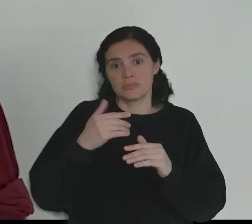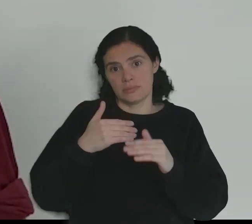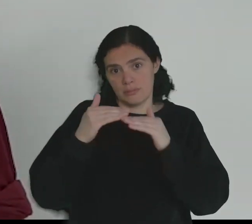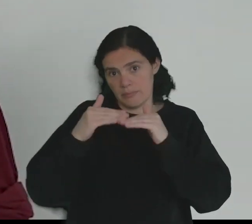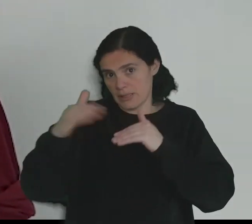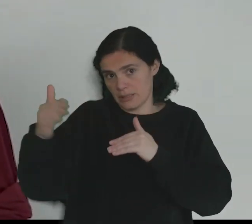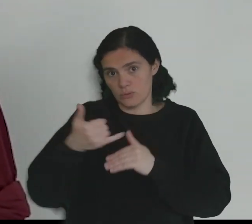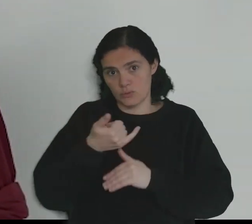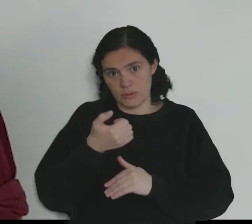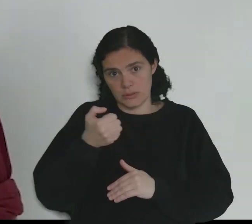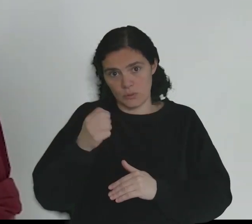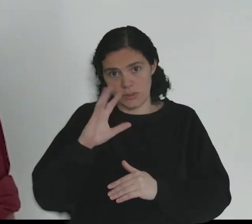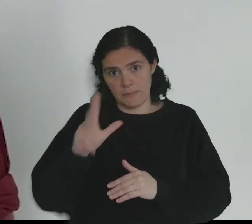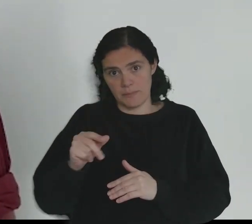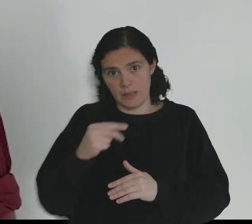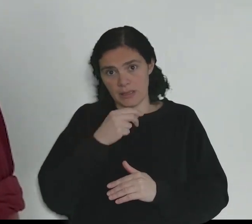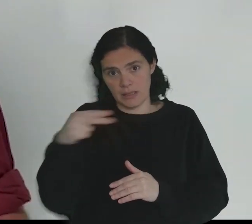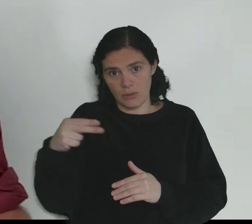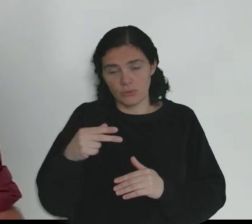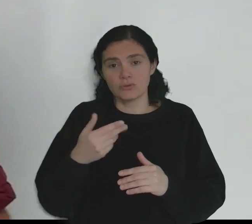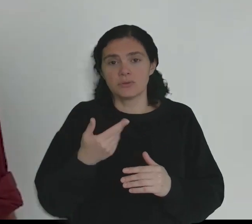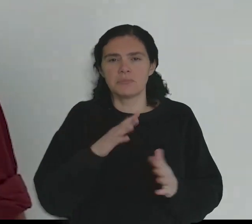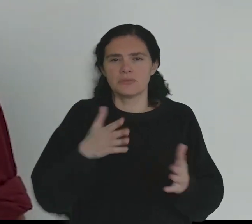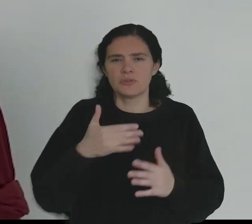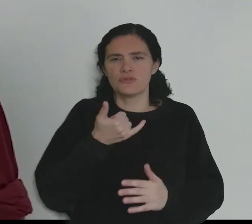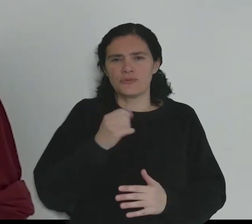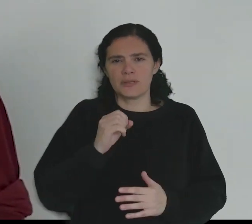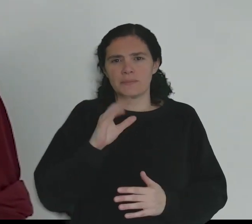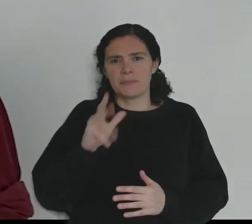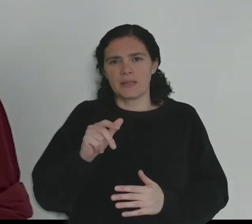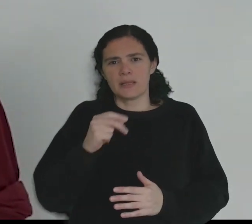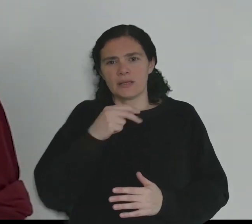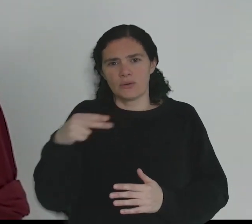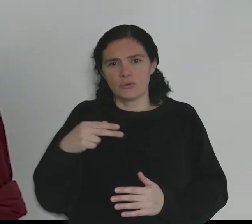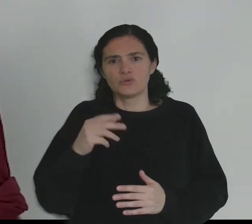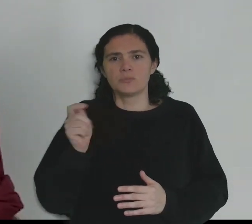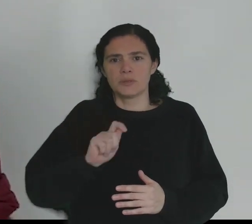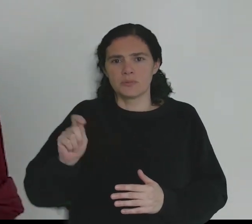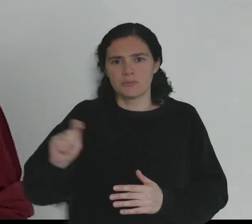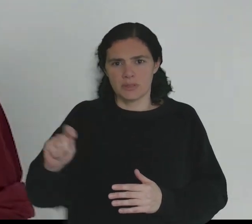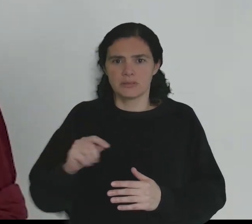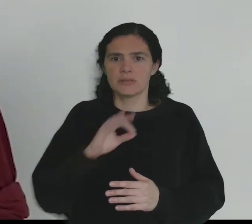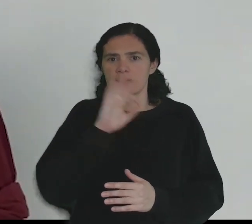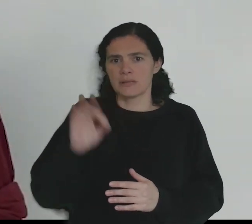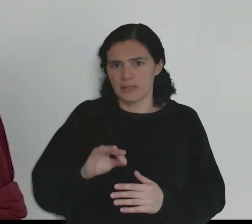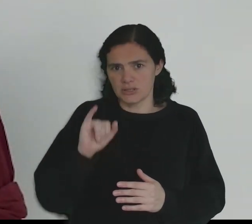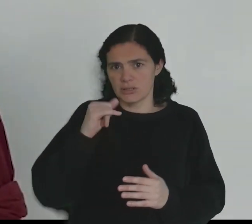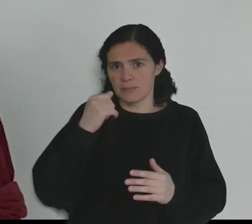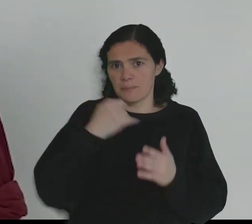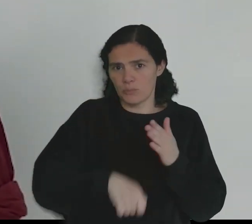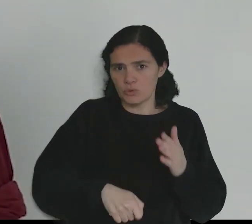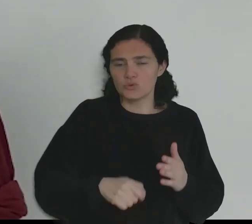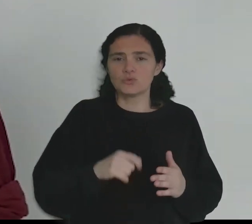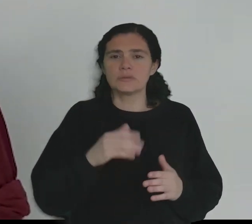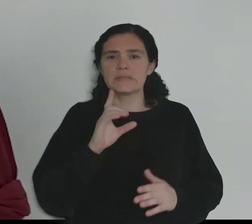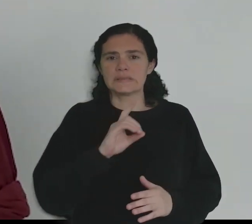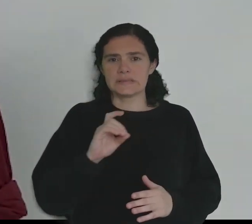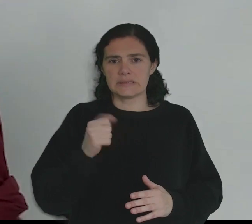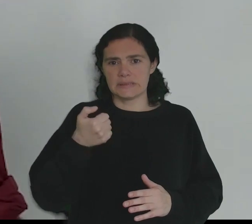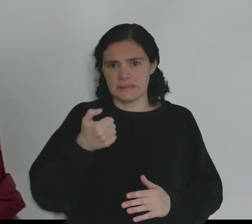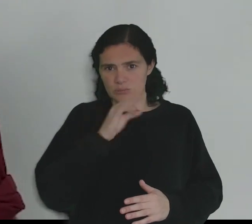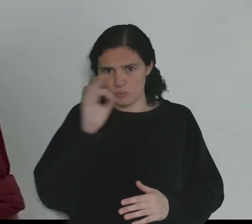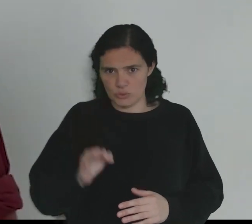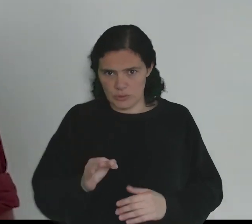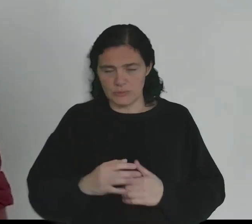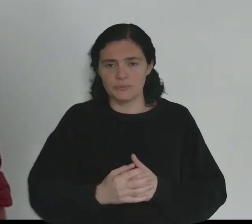todos, a partir dos 250 mil euros, ou seja, a partir dos cerca de 20 mil euros por mês, uma taxa marginal de imposto de